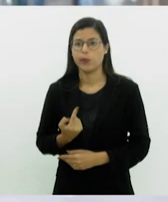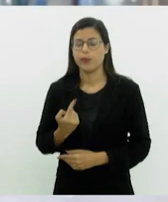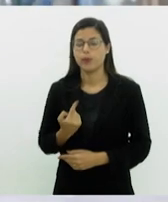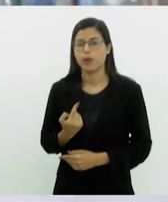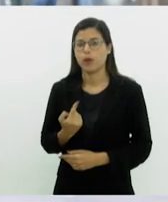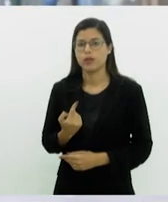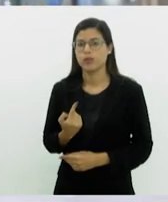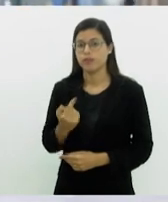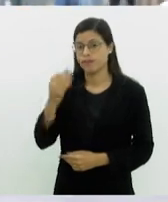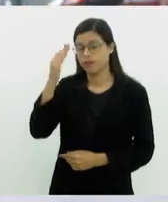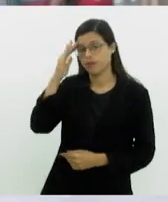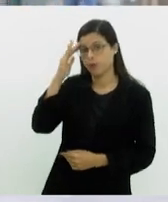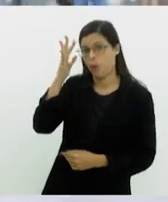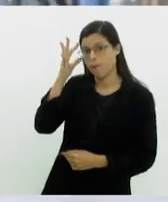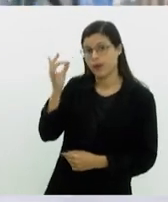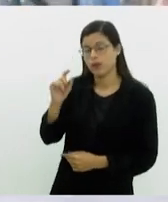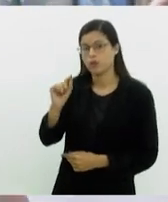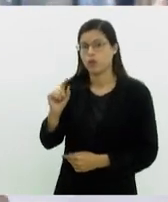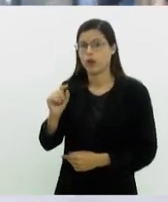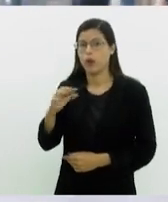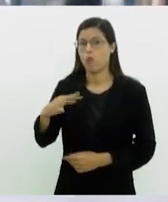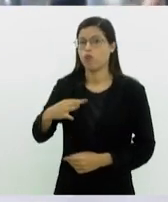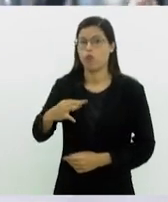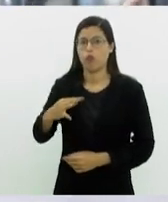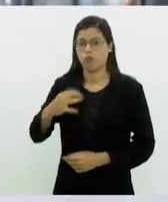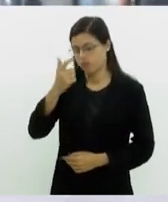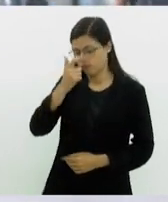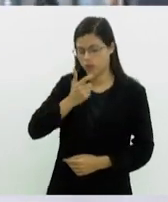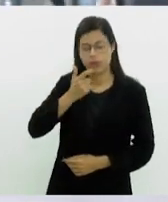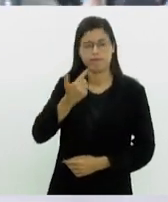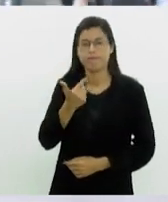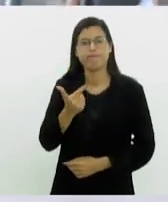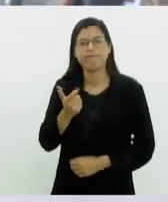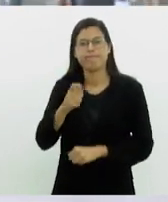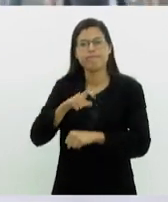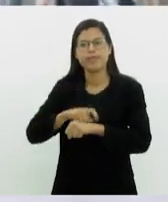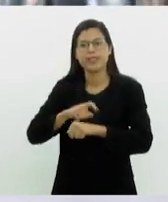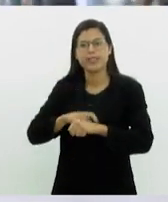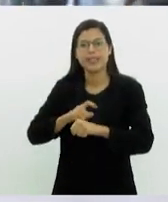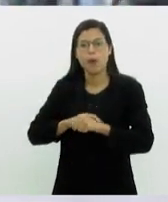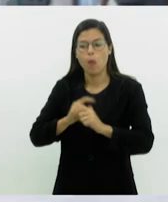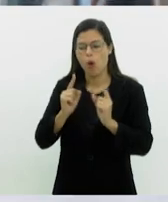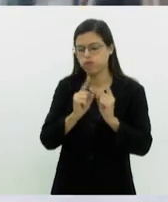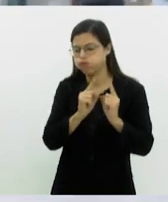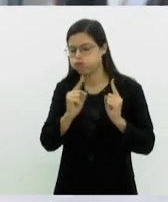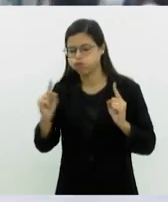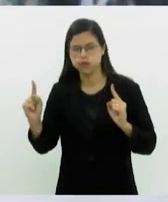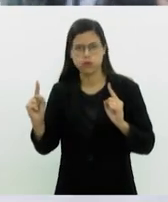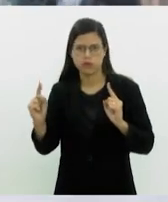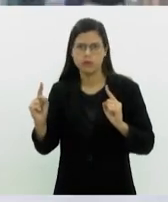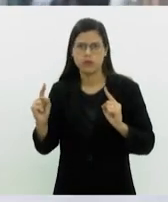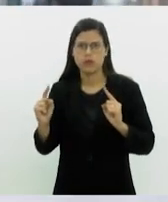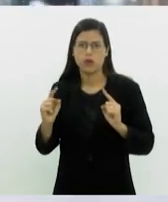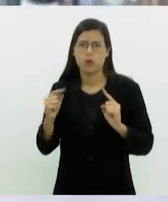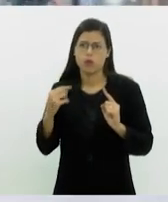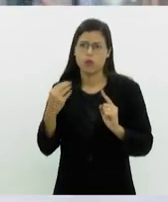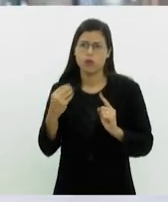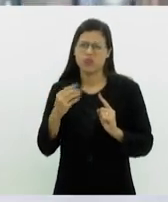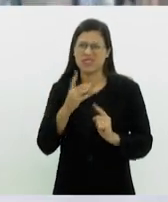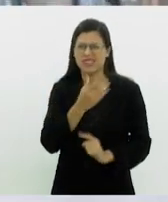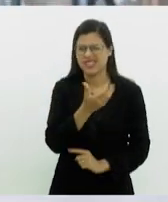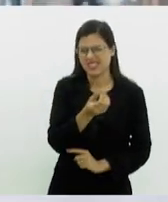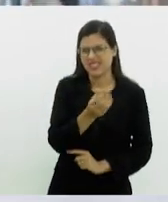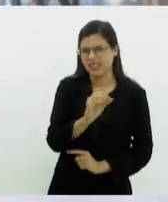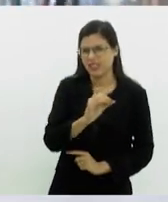muitas das vezes, o voluntário não tem um tempo muito grande para dedicar aquilo ali. Então, gente coloca em 60